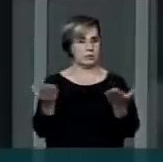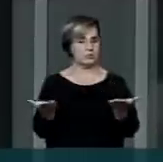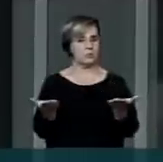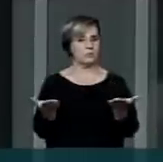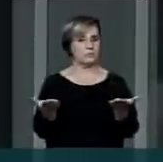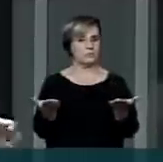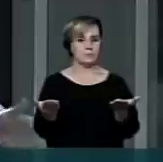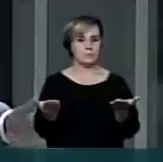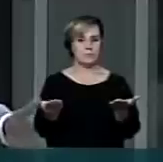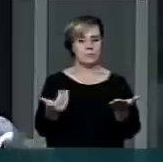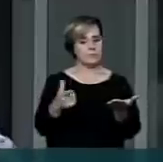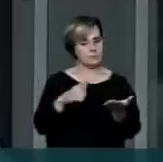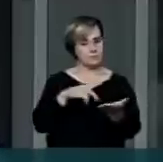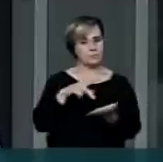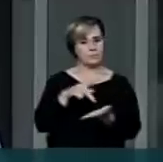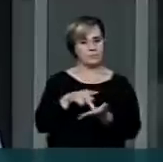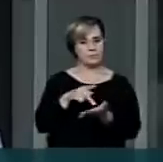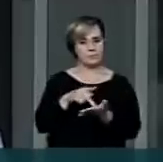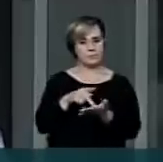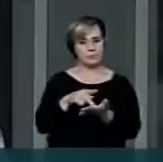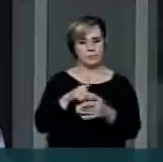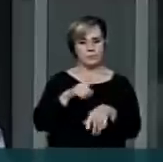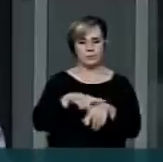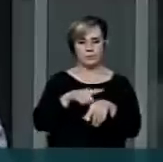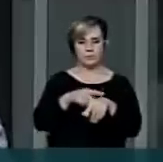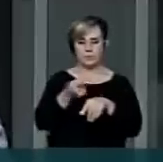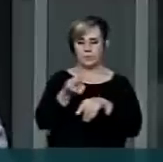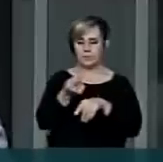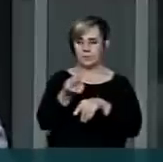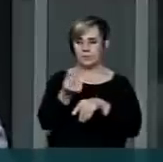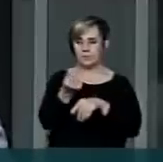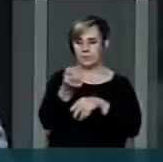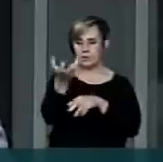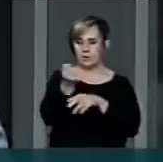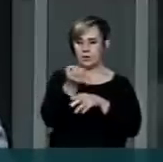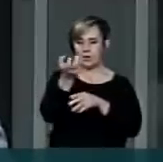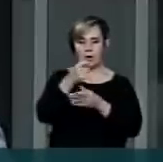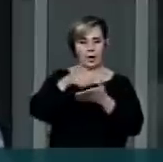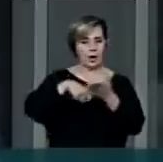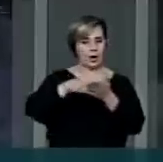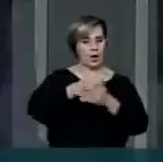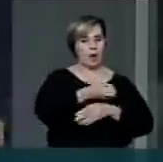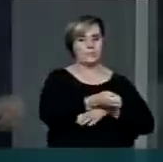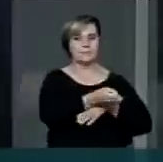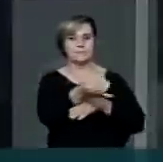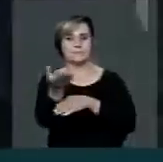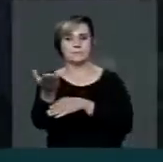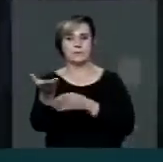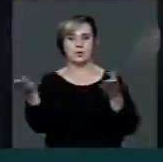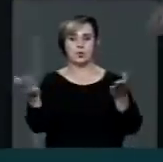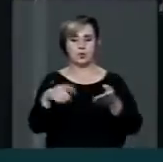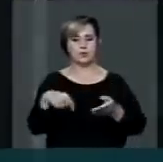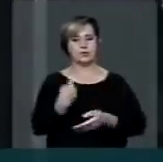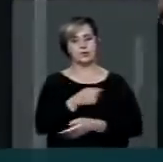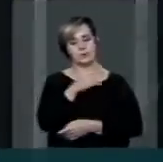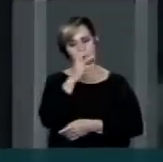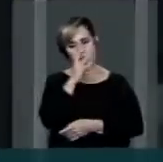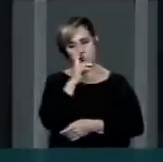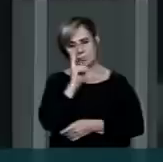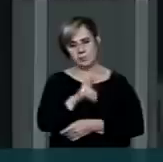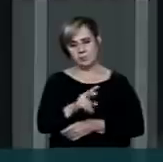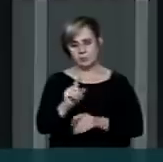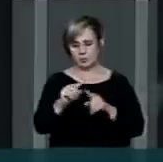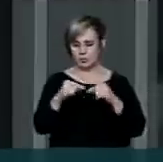na distribuição da arrecadação tributária. Hoje nós presenciamos uma